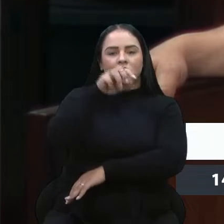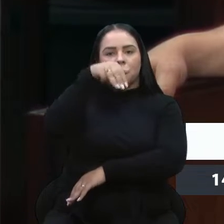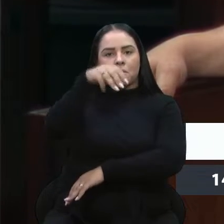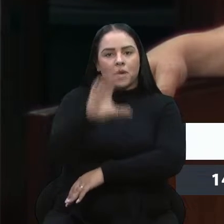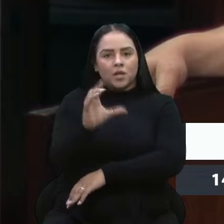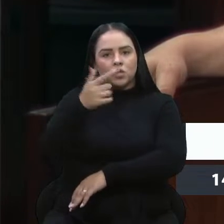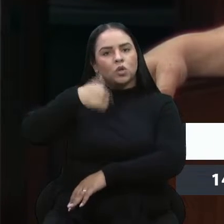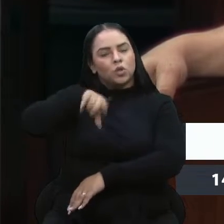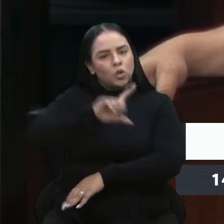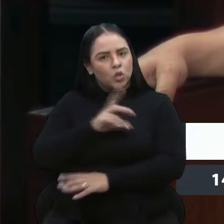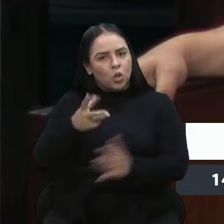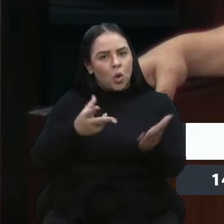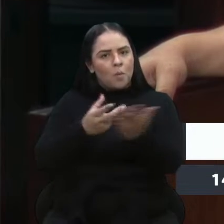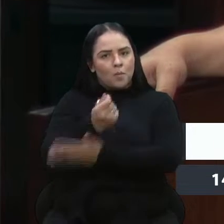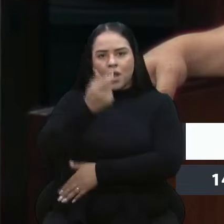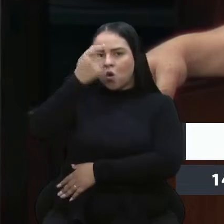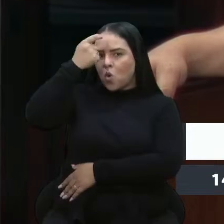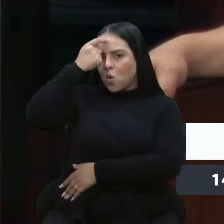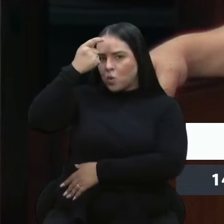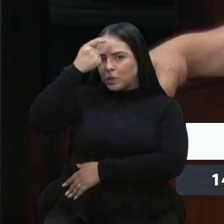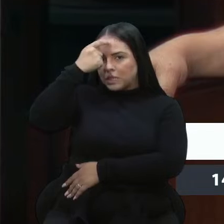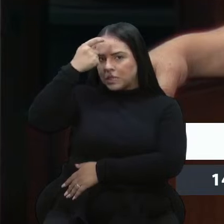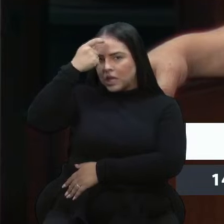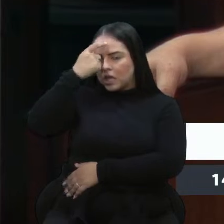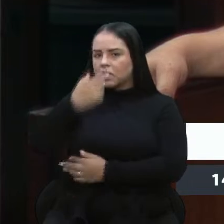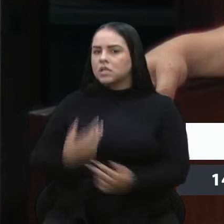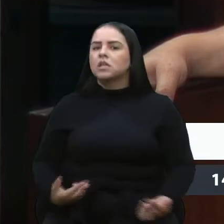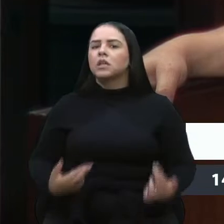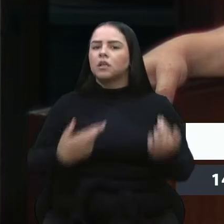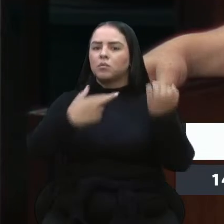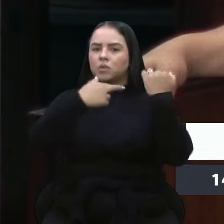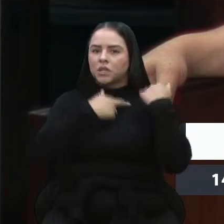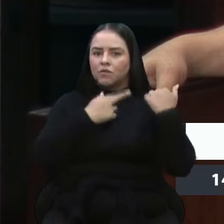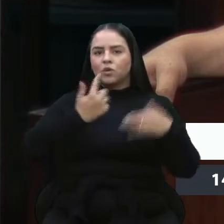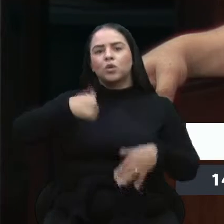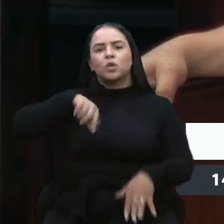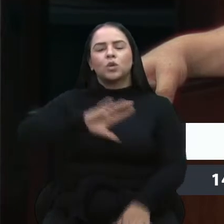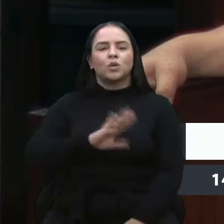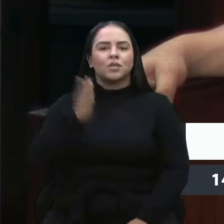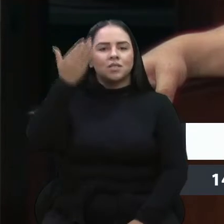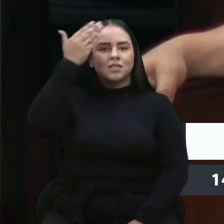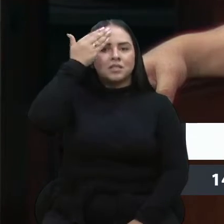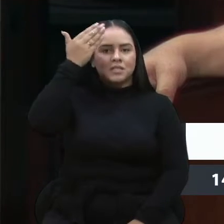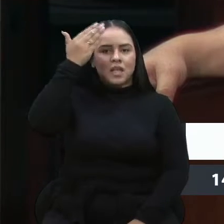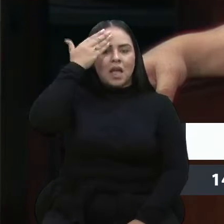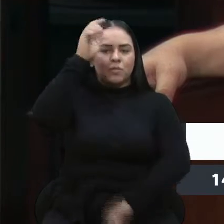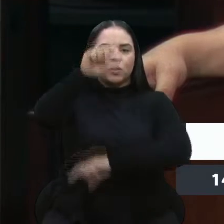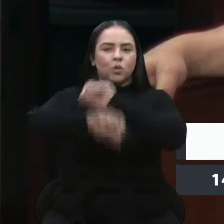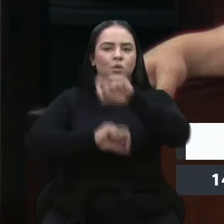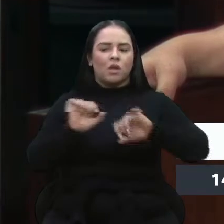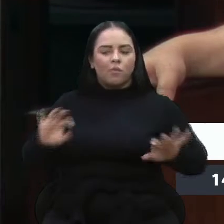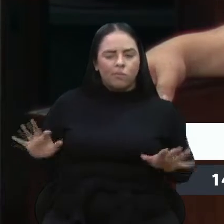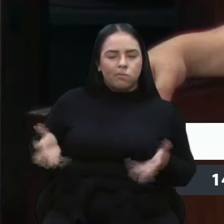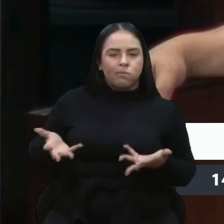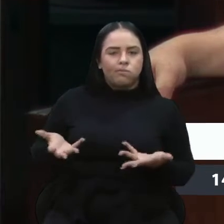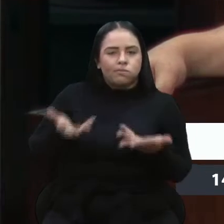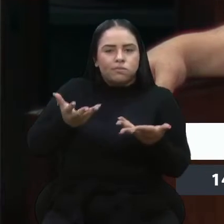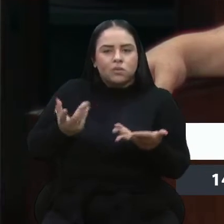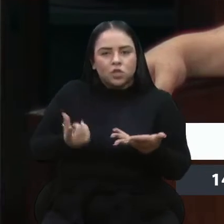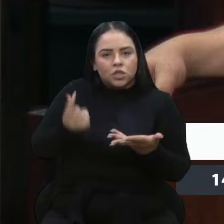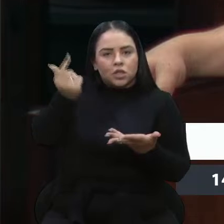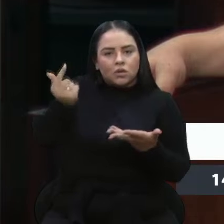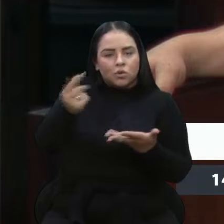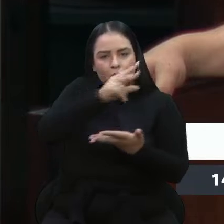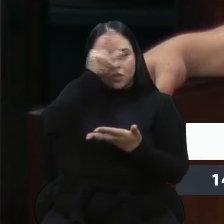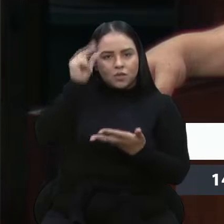muita responsabilidade. A gente tem certeza que o que fomenta a economia do nosso município aqui de